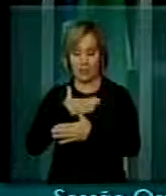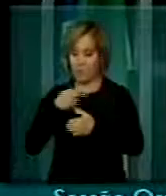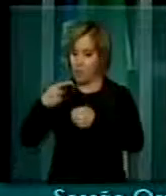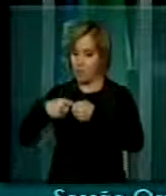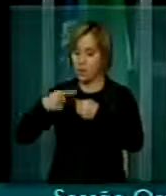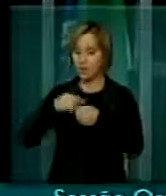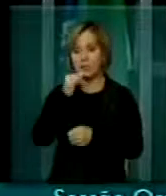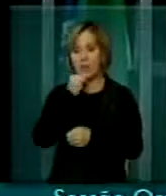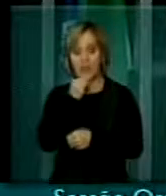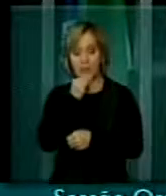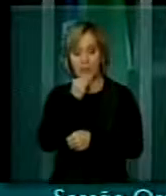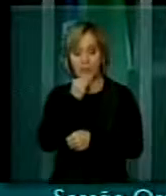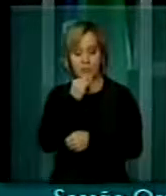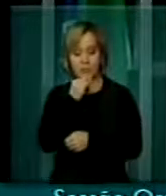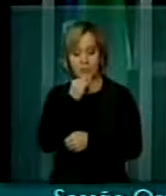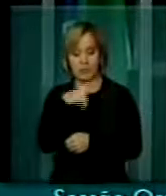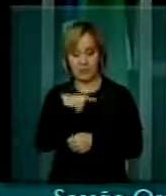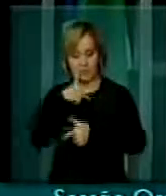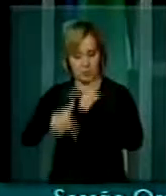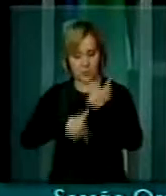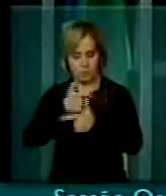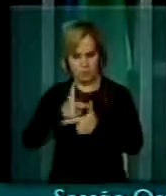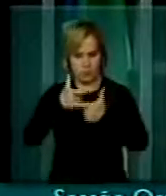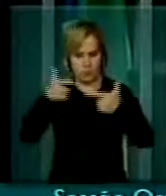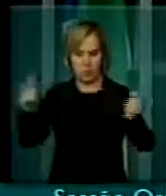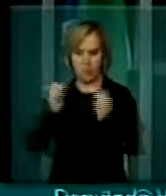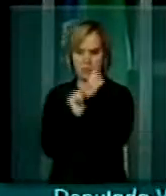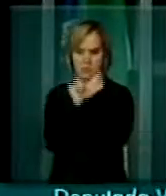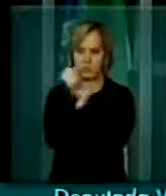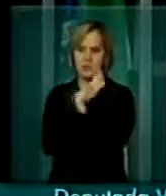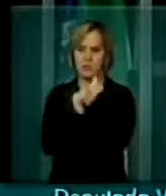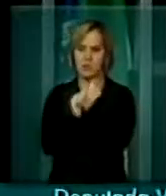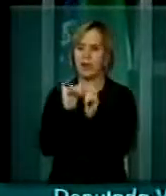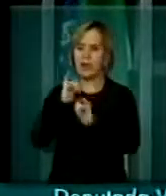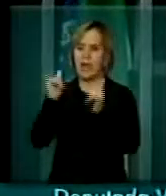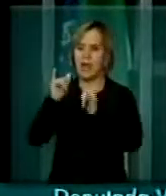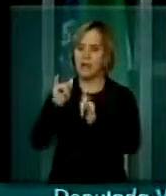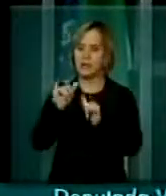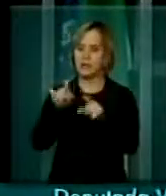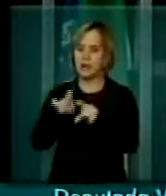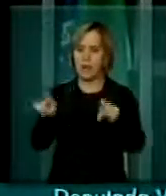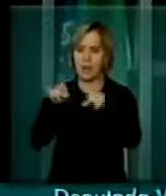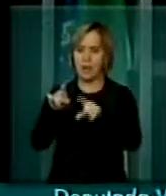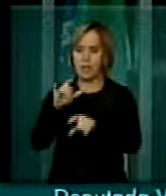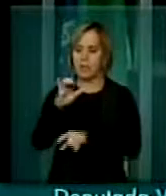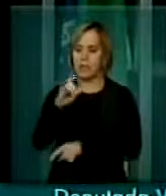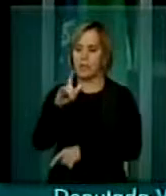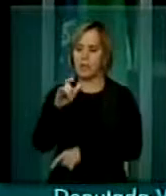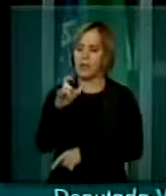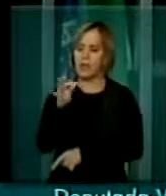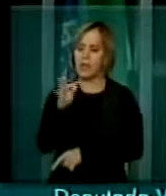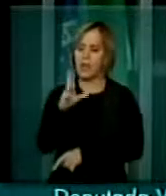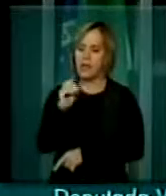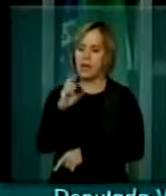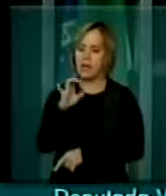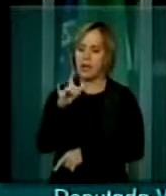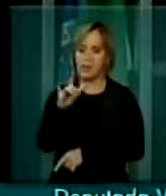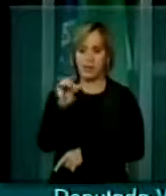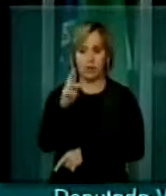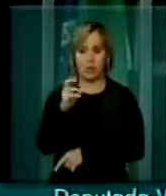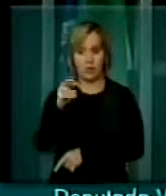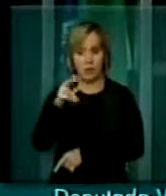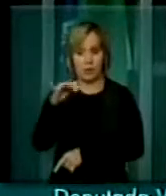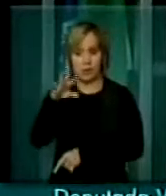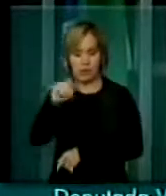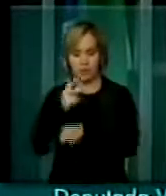Nós lá abrigamos um grande polo eletroeletrônico, buscam alternativas para diminuir